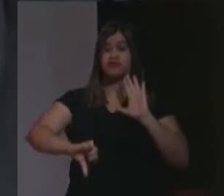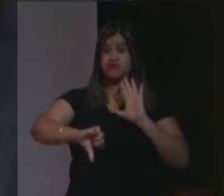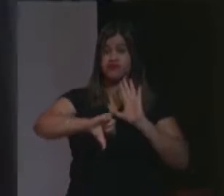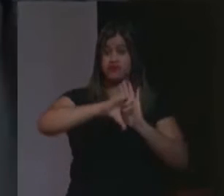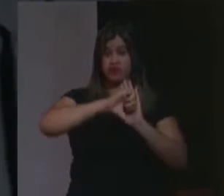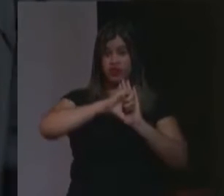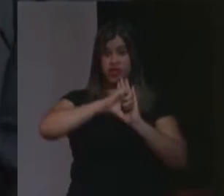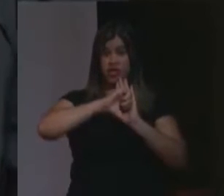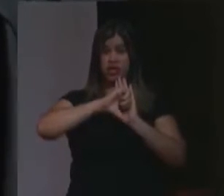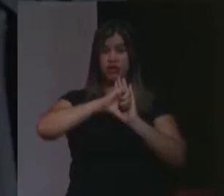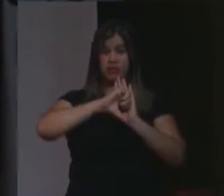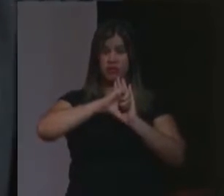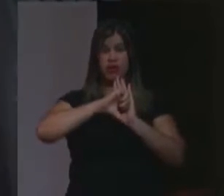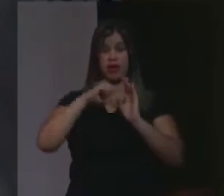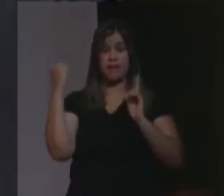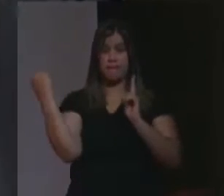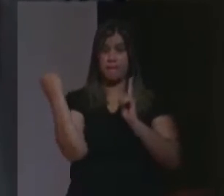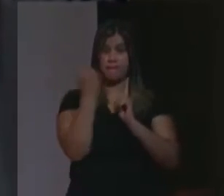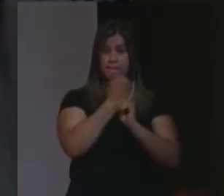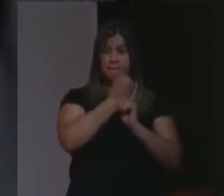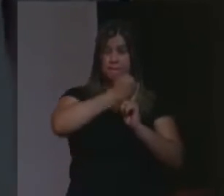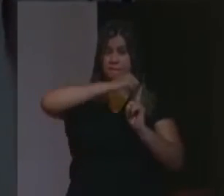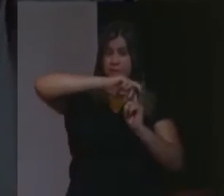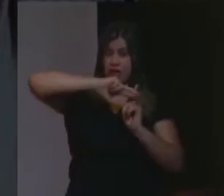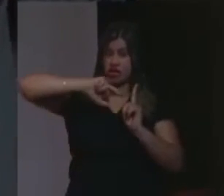de genocídio.